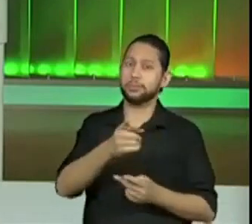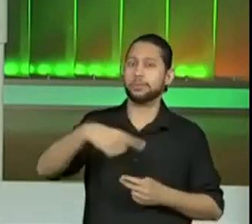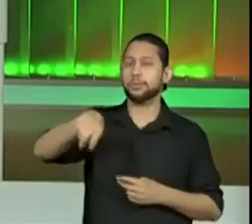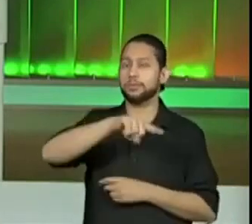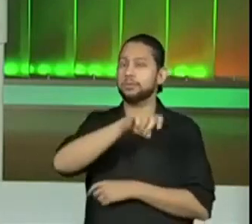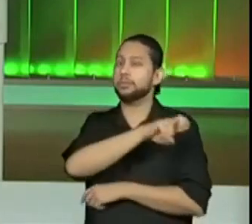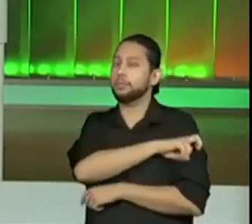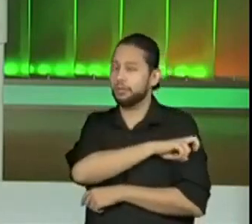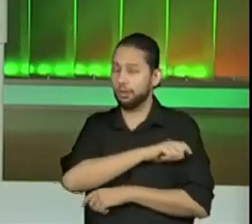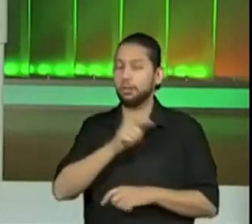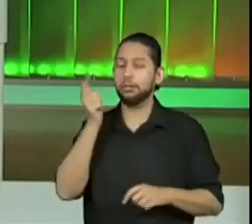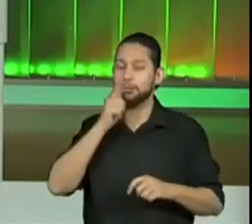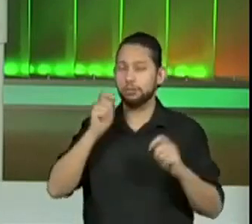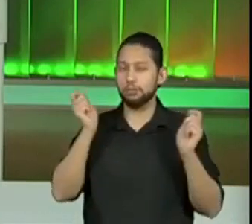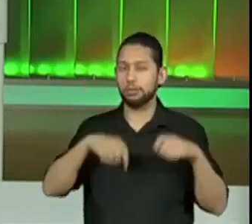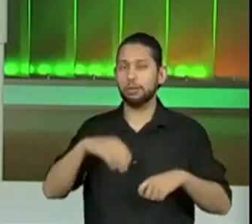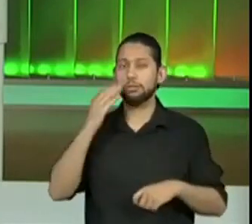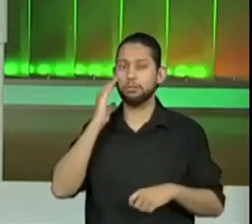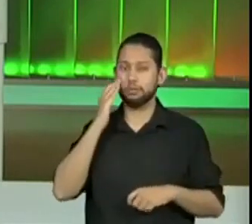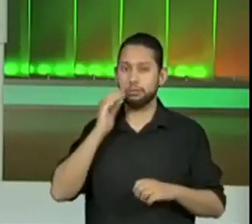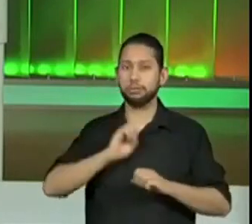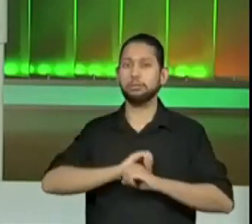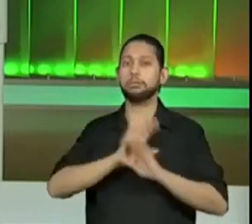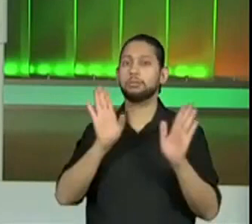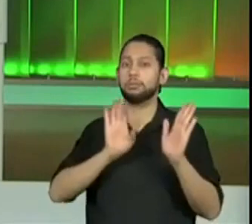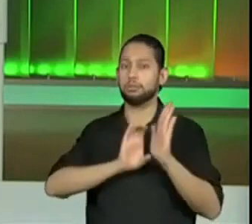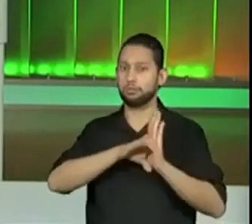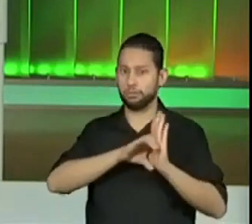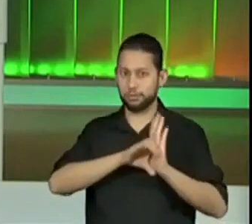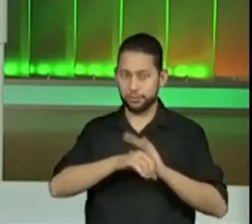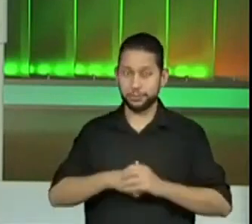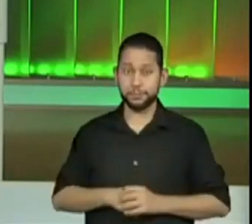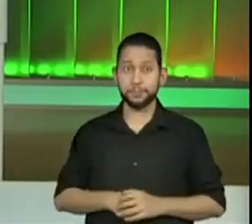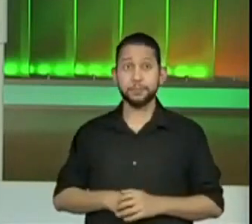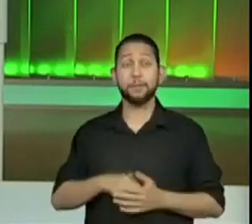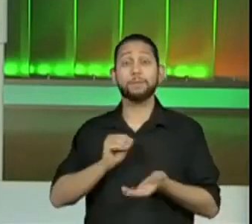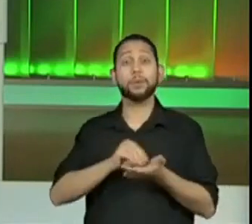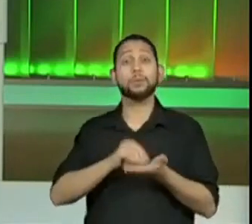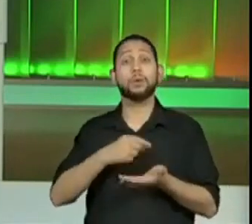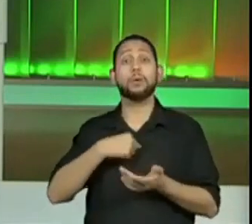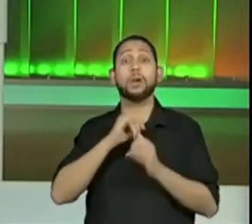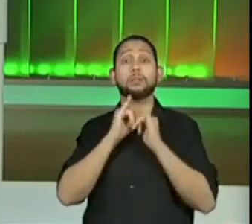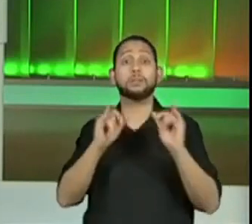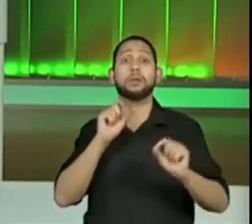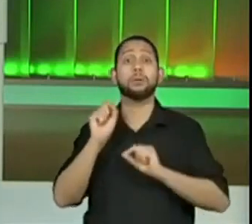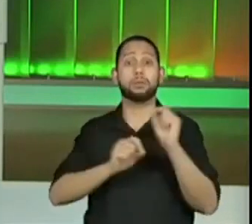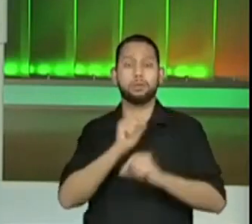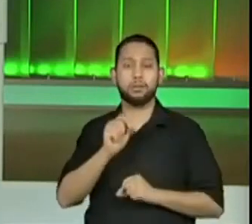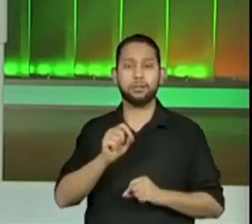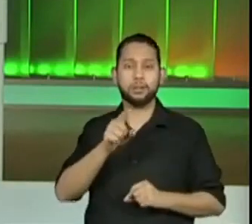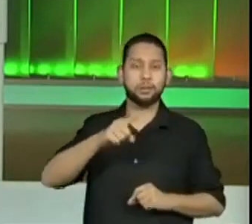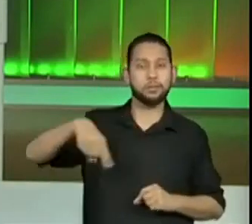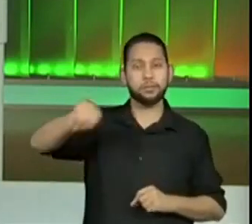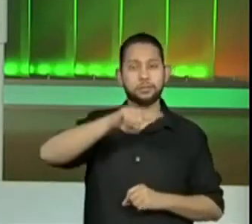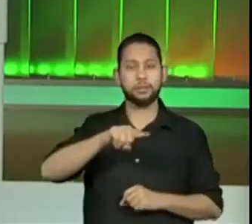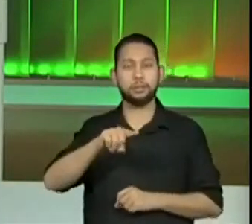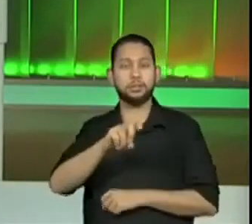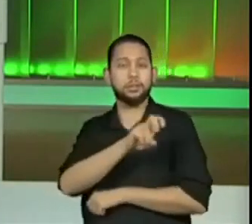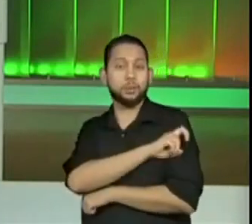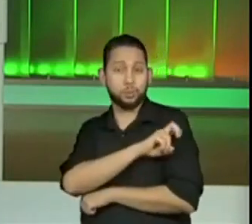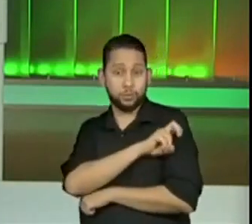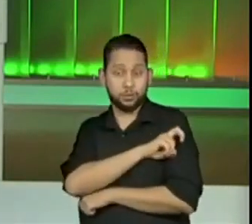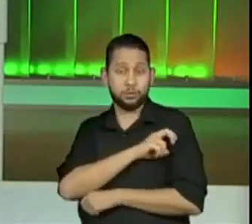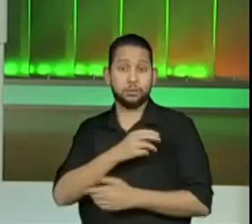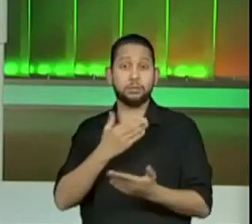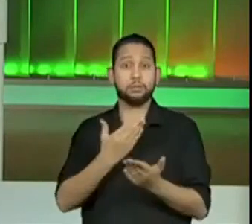vão entender esse conceito hoje. Uma coisa que eu não falei. Aluno do quinto ano, para a aula de matemática,